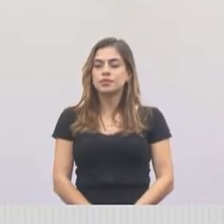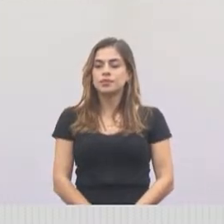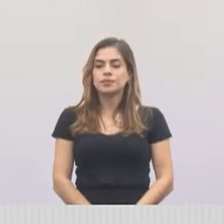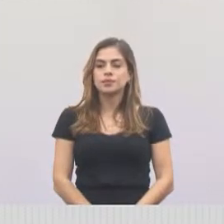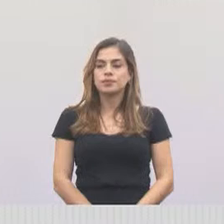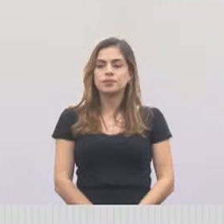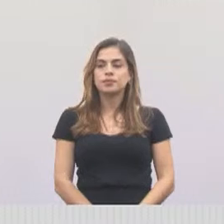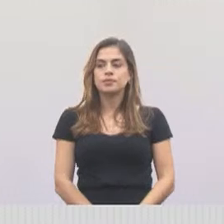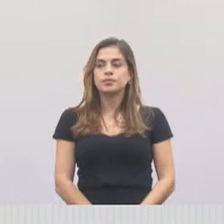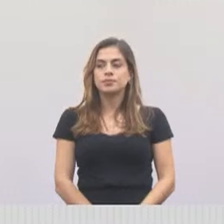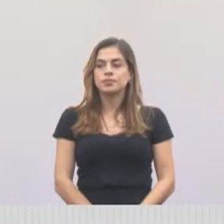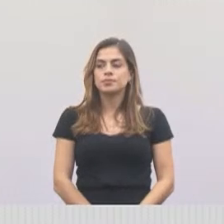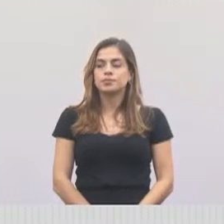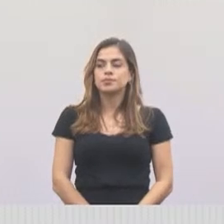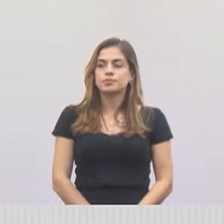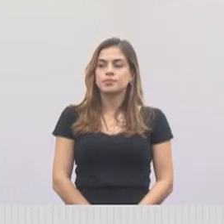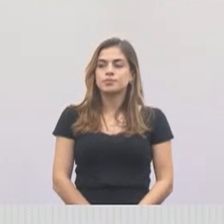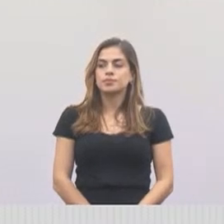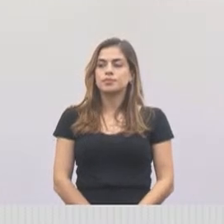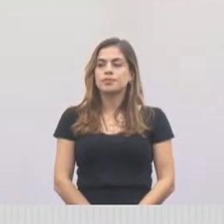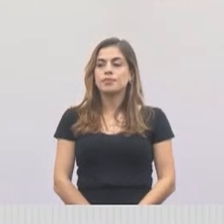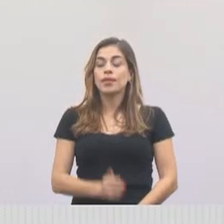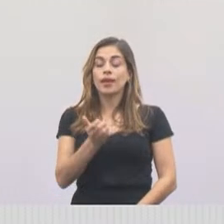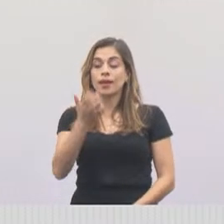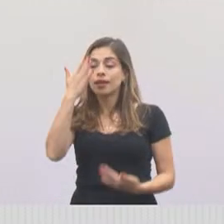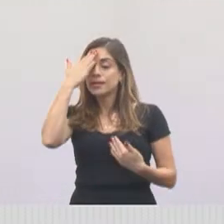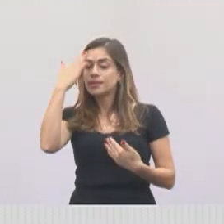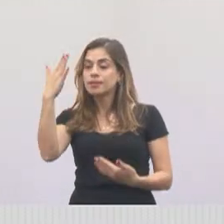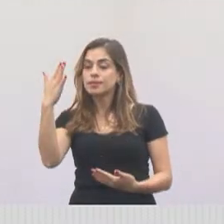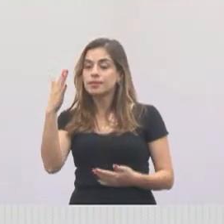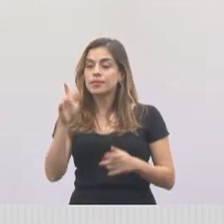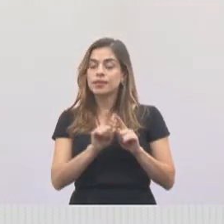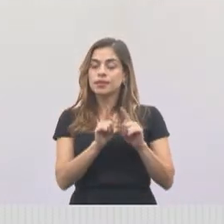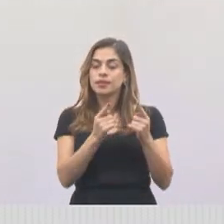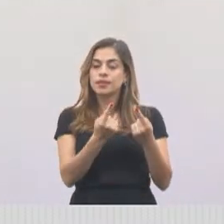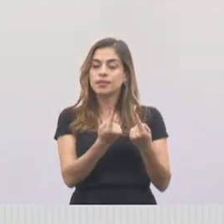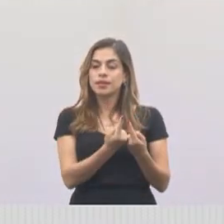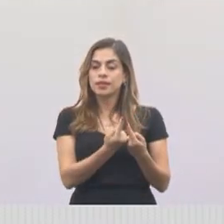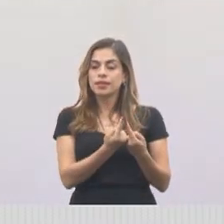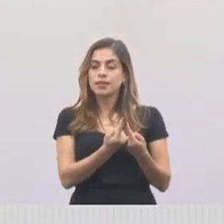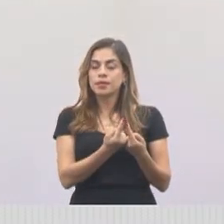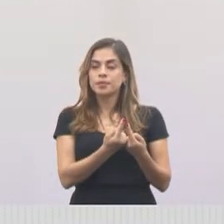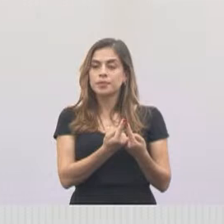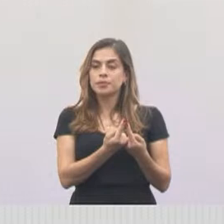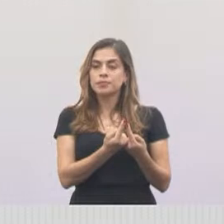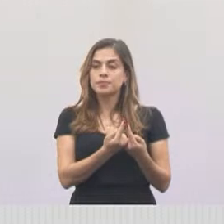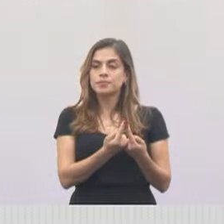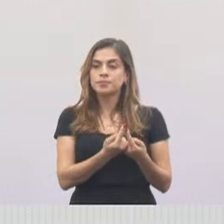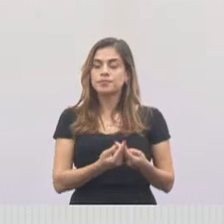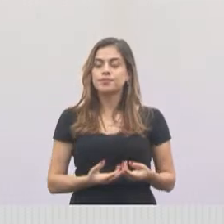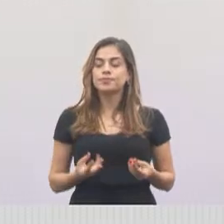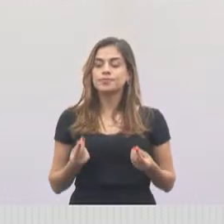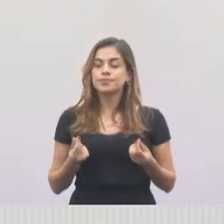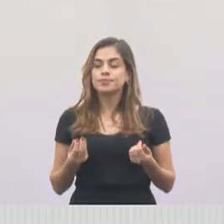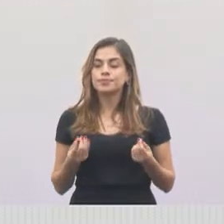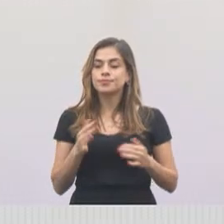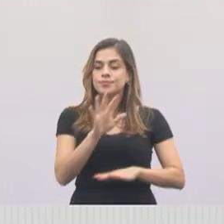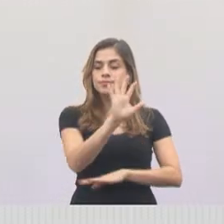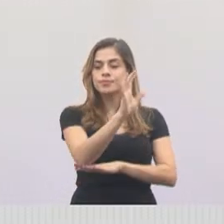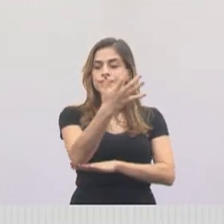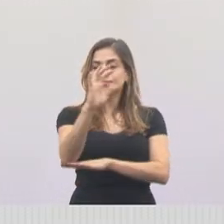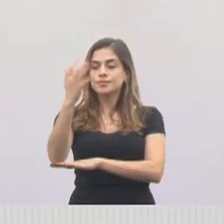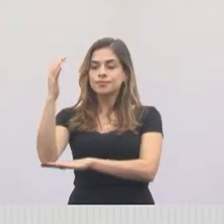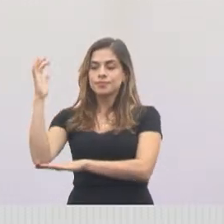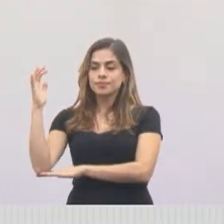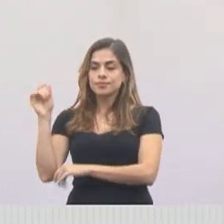Pode ir para a próxima? Quero agradecer o pessoal do meio ambiente, que